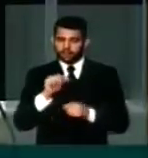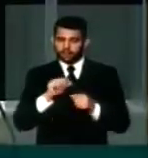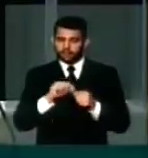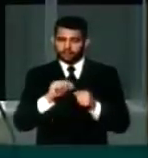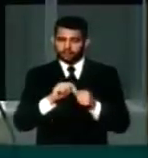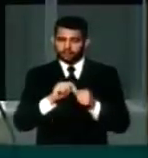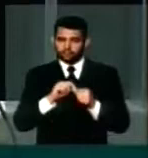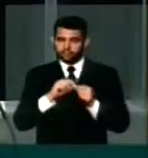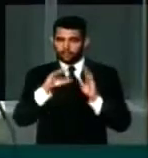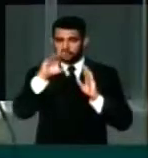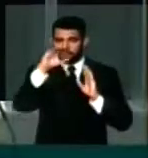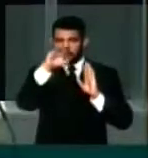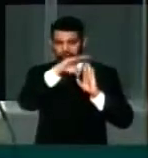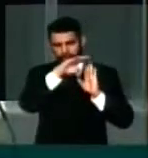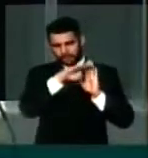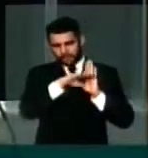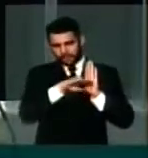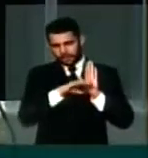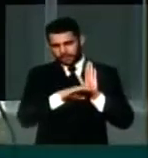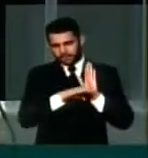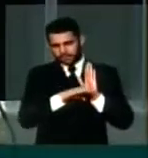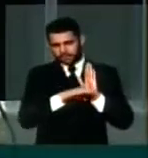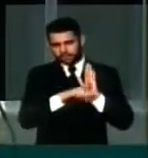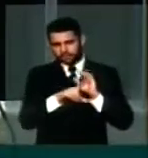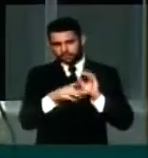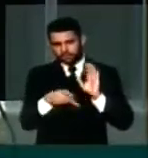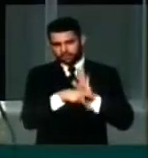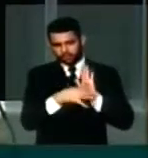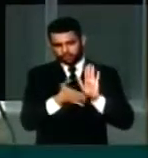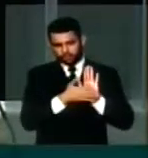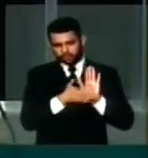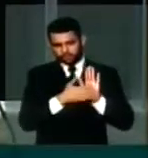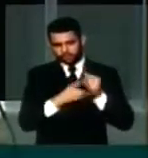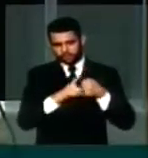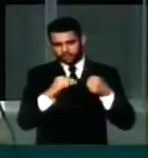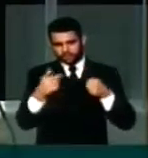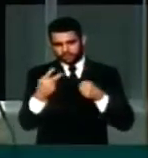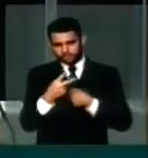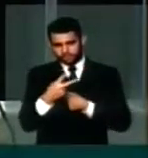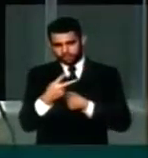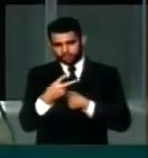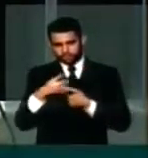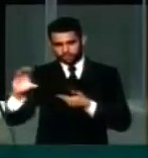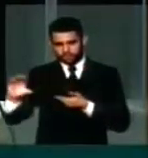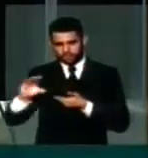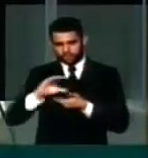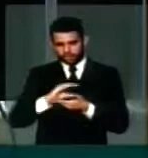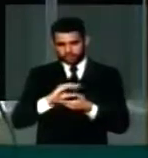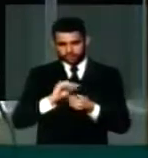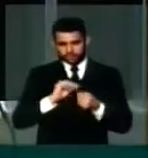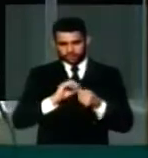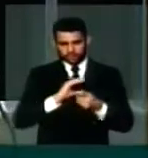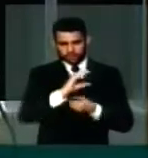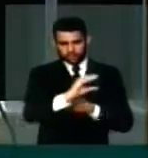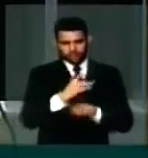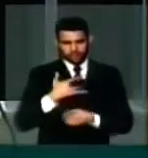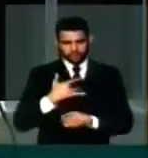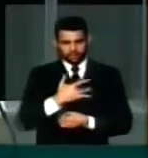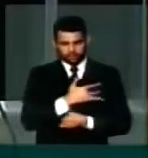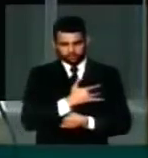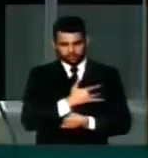escalonamento proposto no artigo segundo dos recursos destinados à saúde.